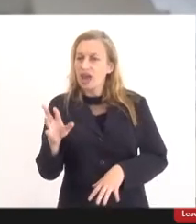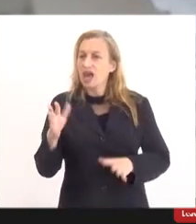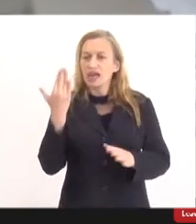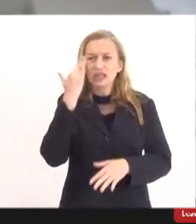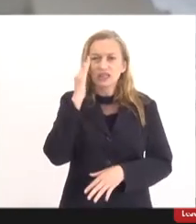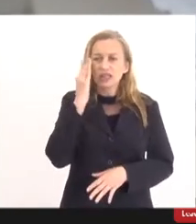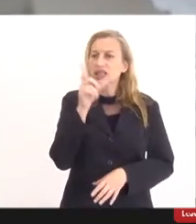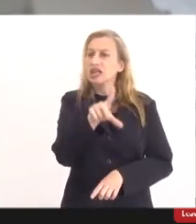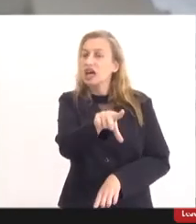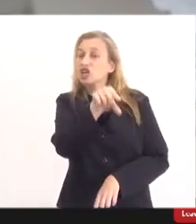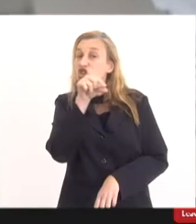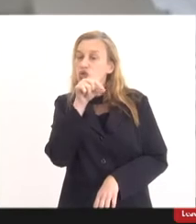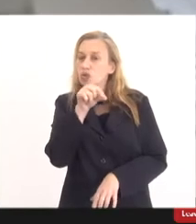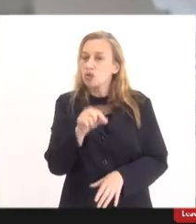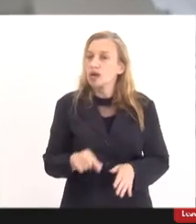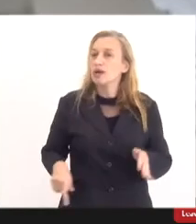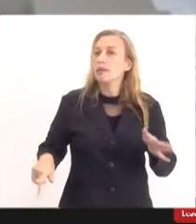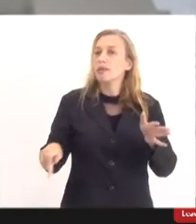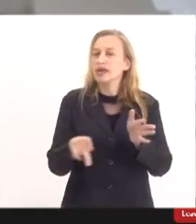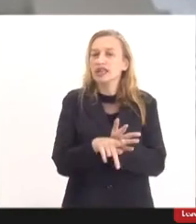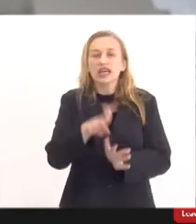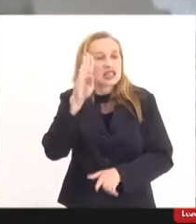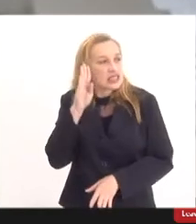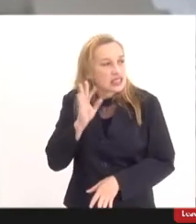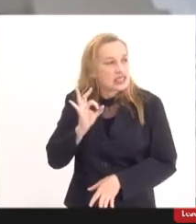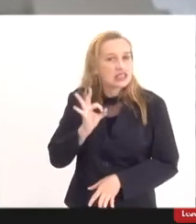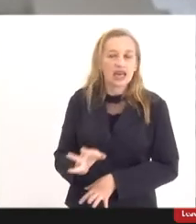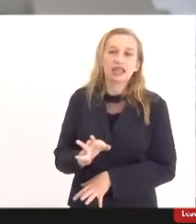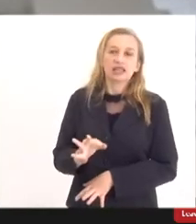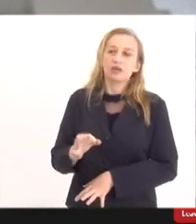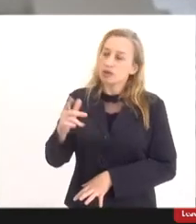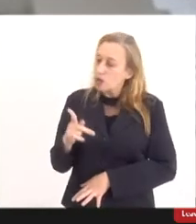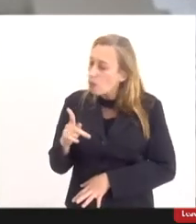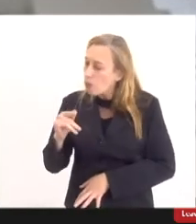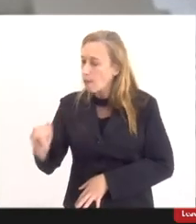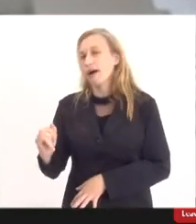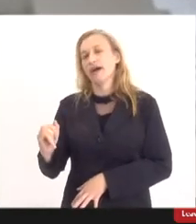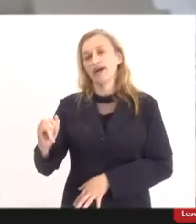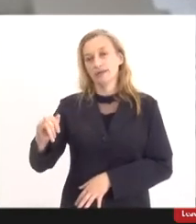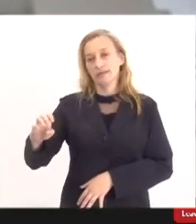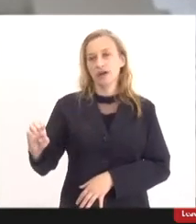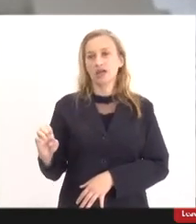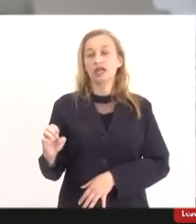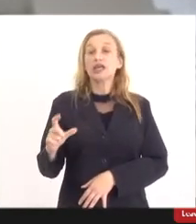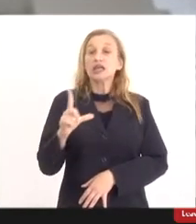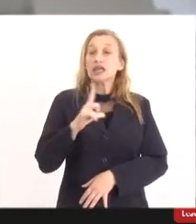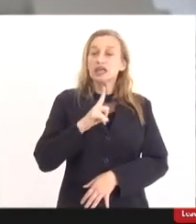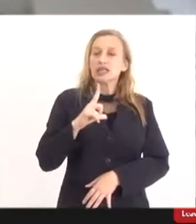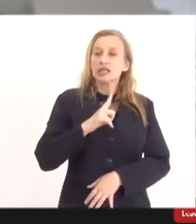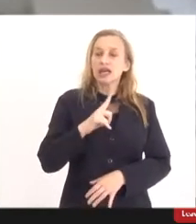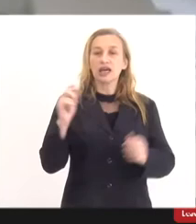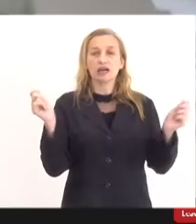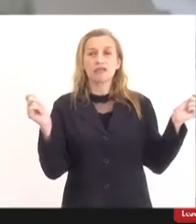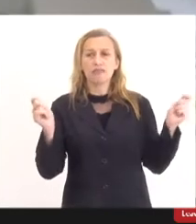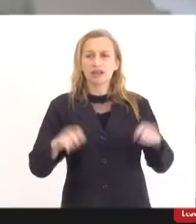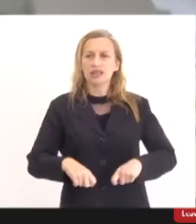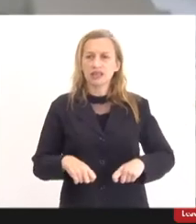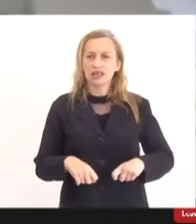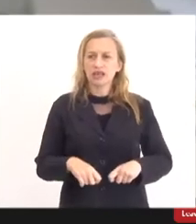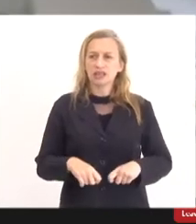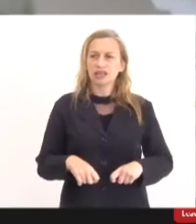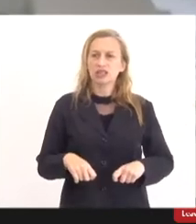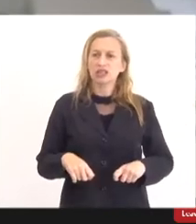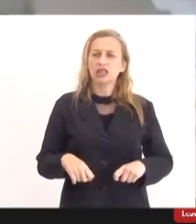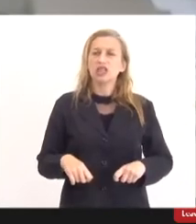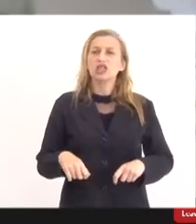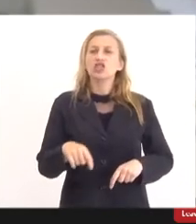a decisão cabe exclusivamente aos pais que têm a plena capacidade de